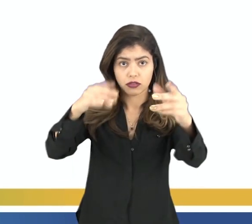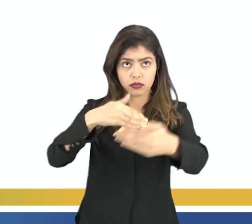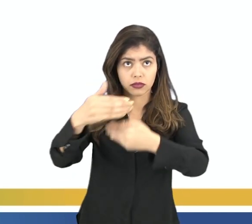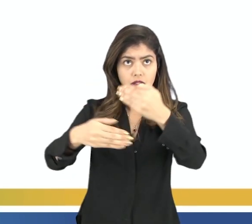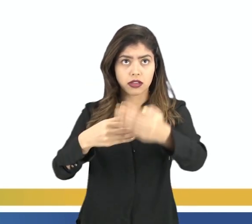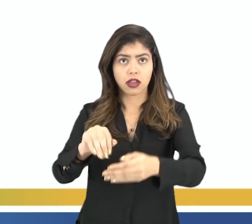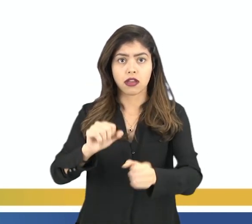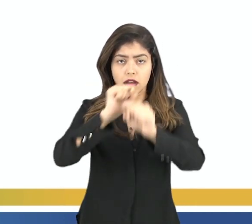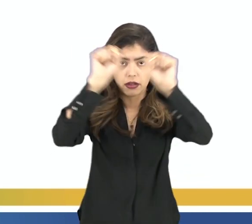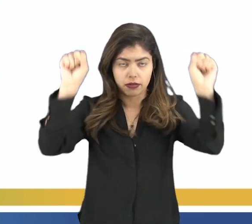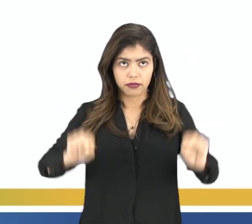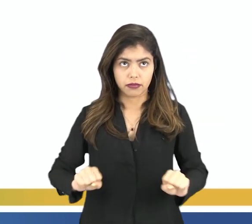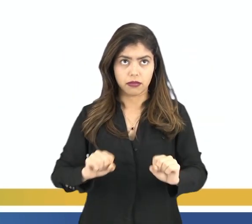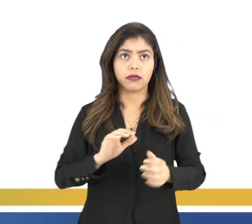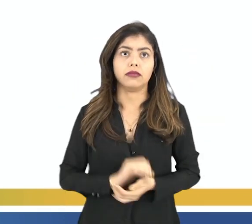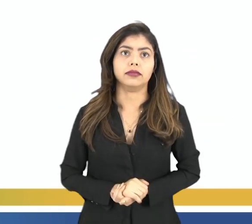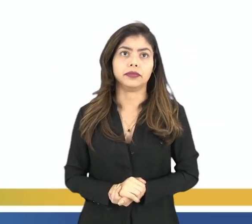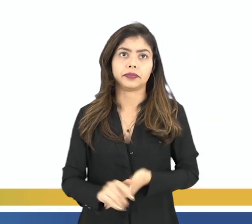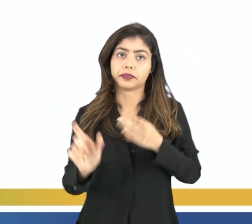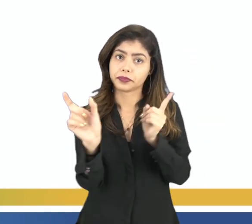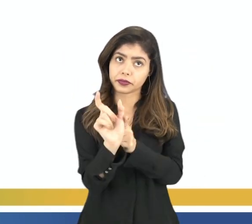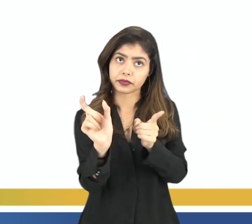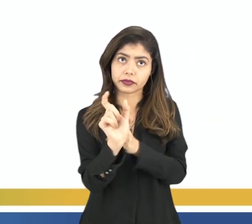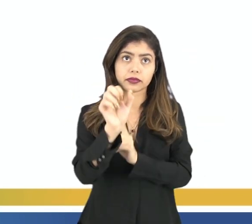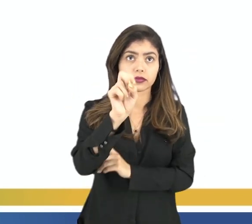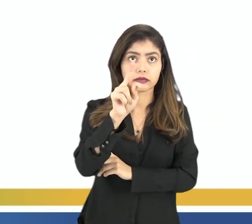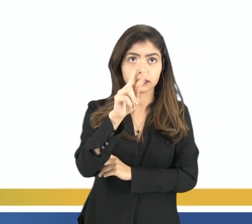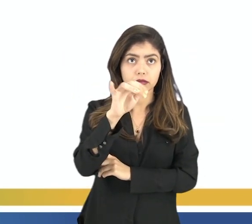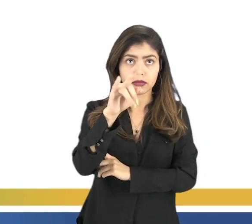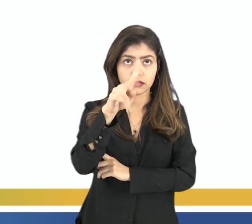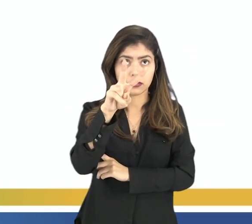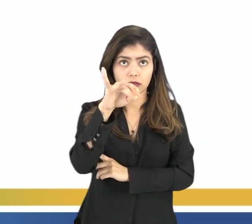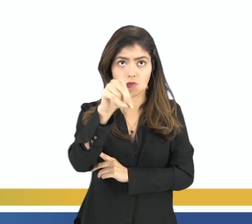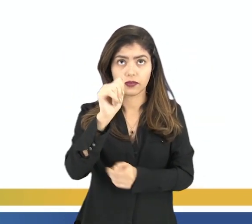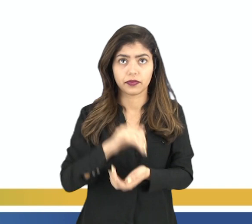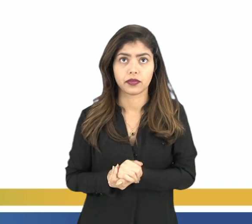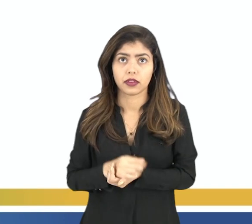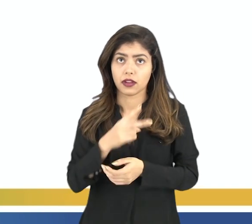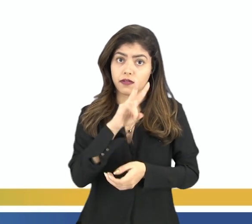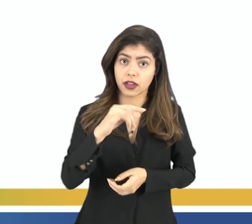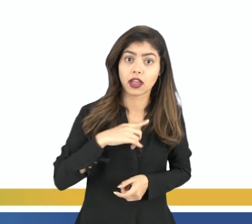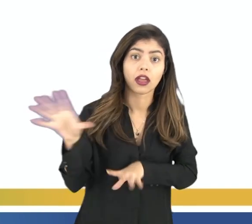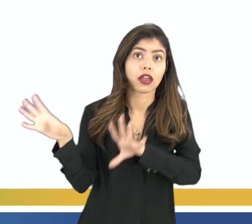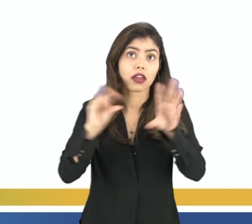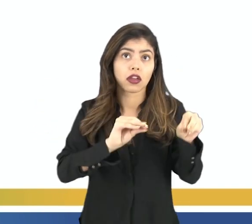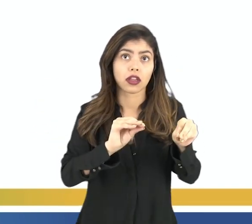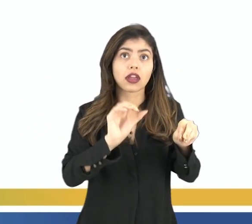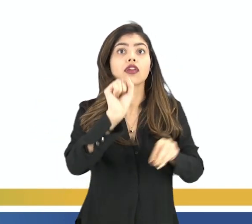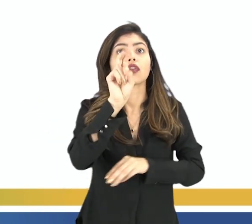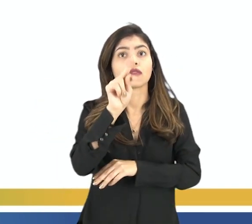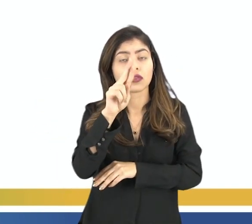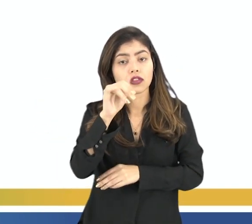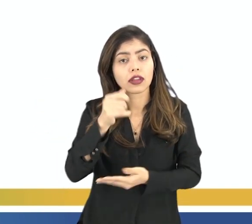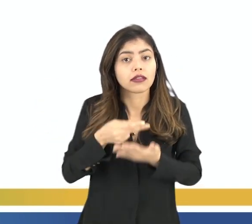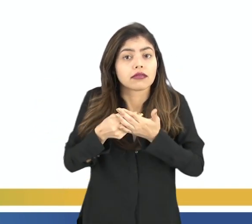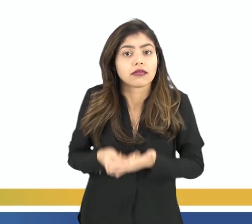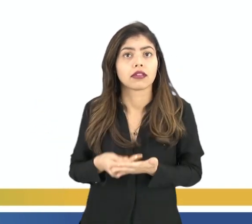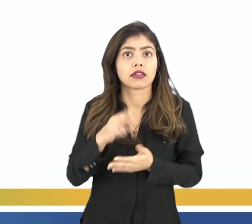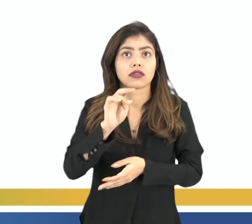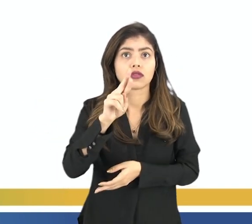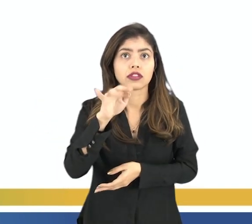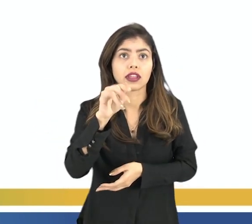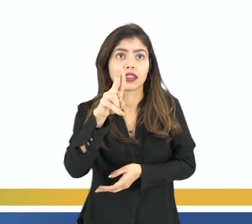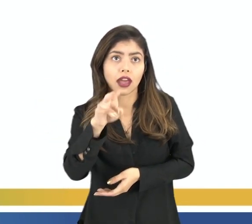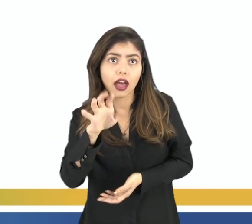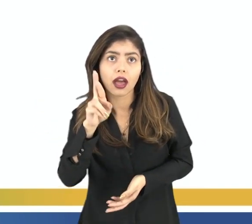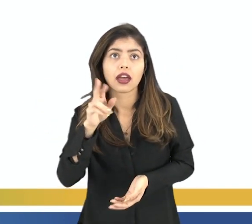processo ou sistema. A palavra sustentável deriva do latim sustentare e